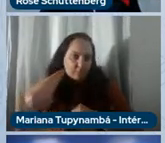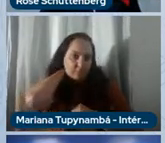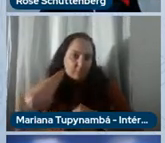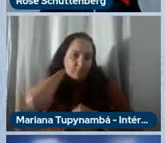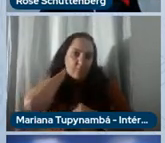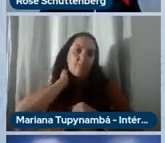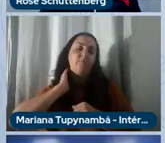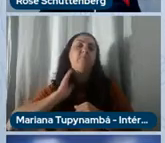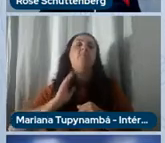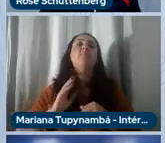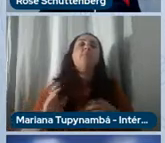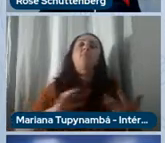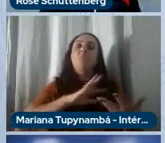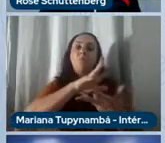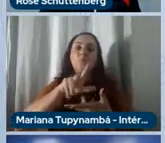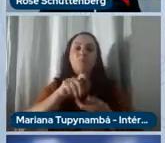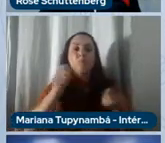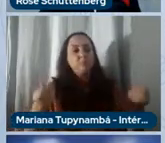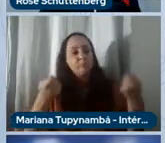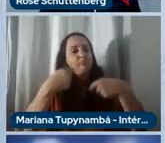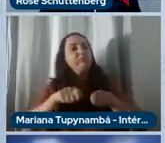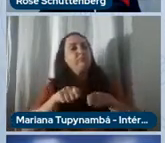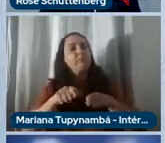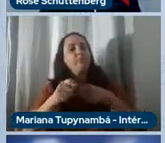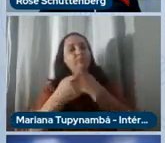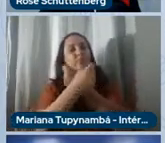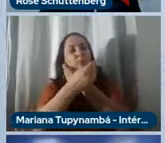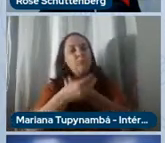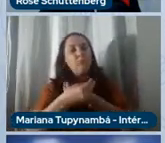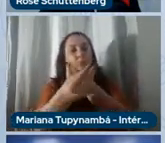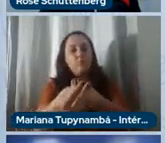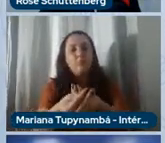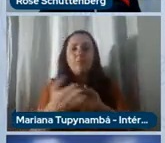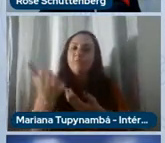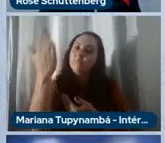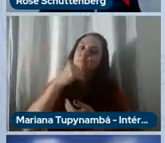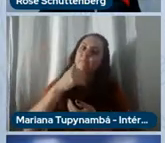Viu só um mundo de possibilidades que a PUC te oferece? Então, venha aprender com a gente.